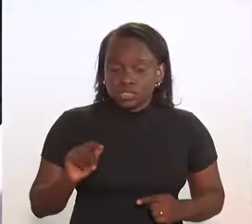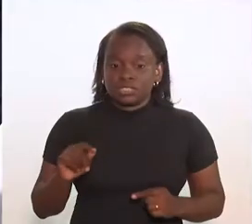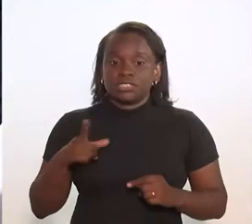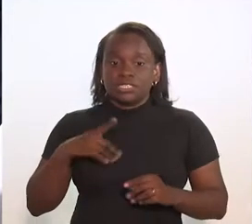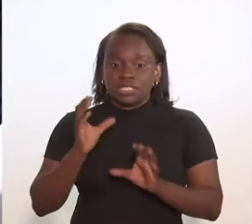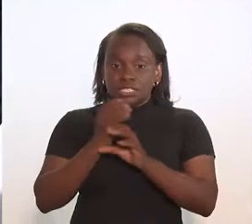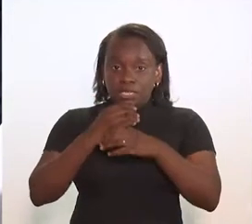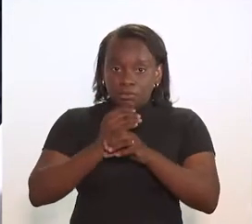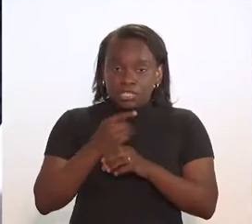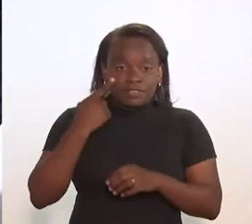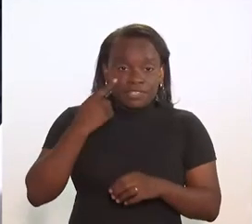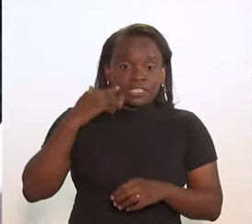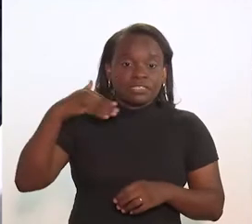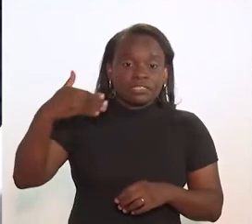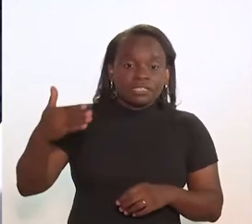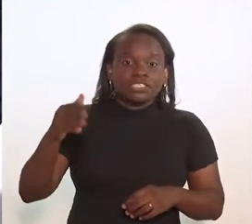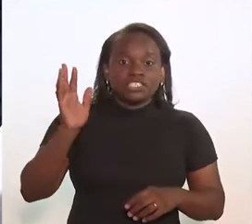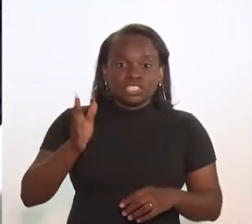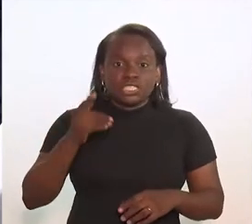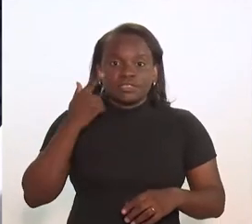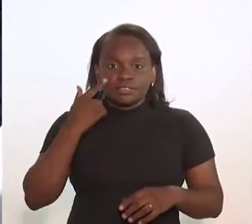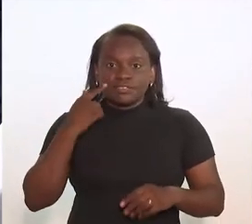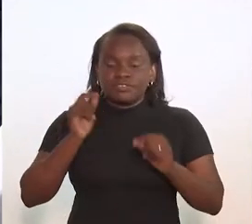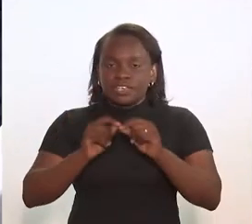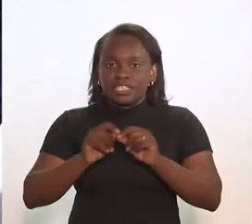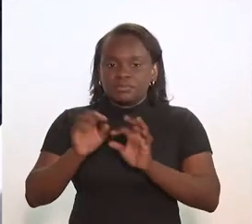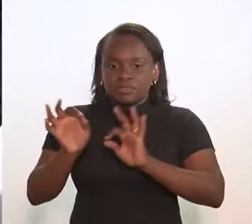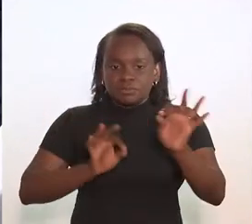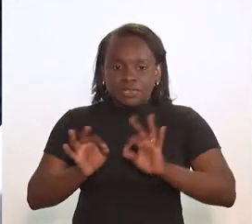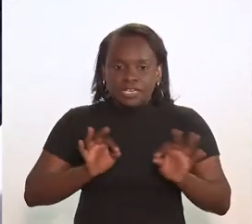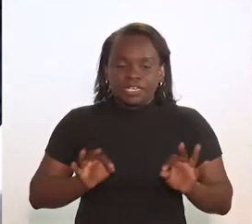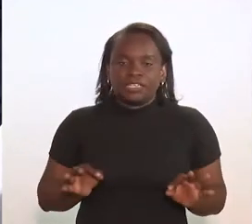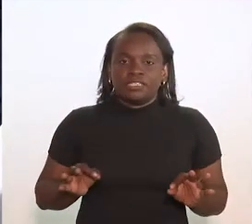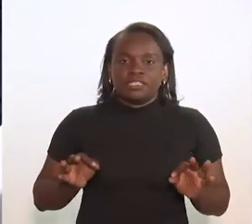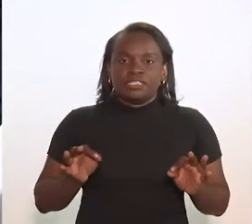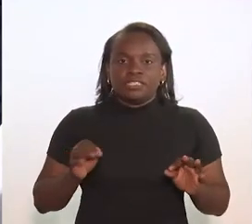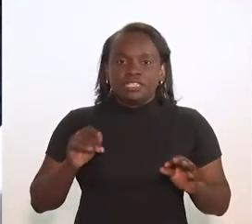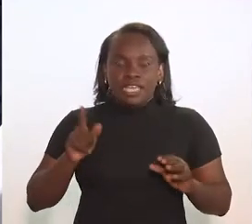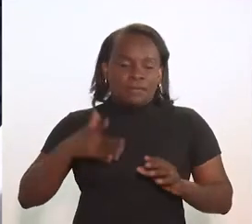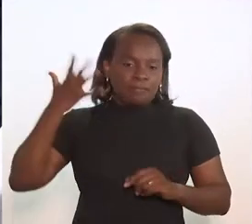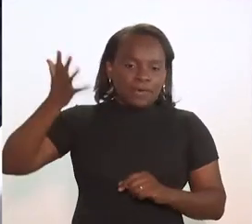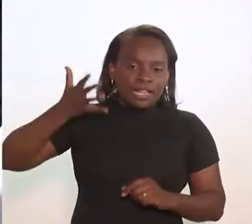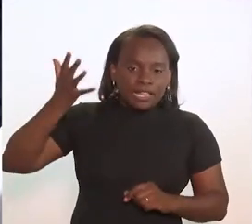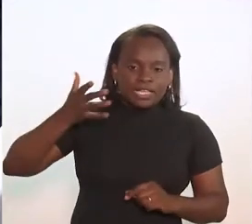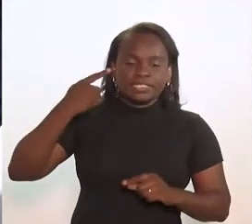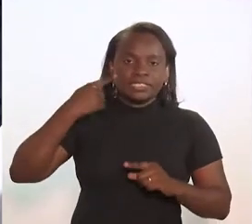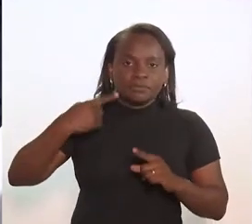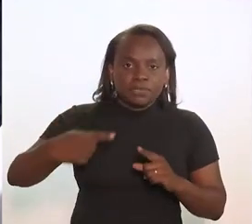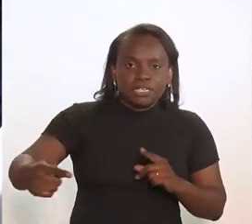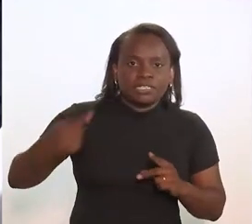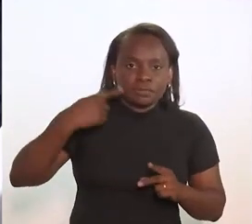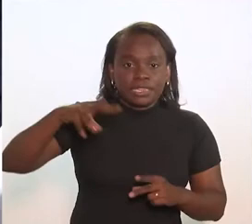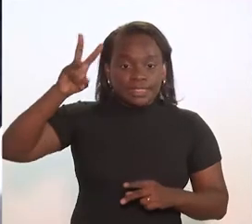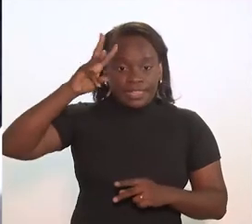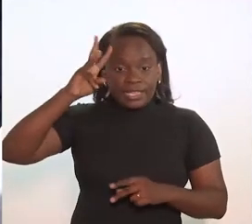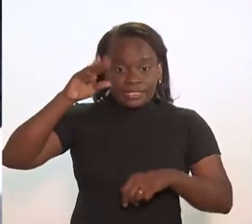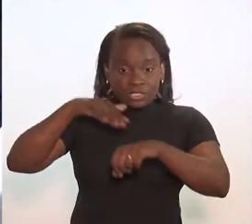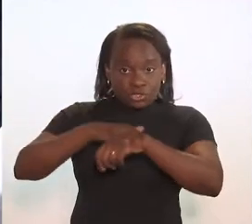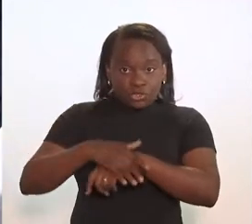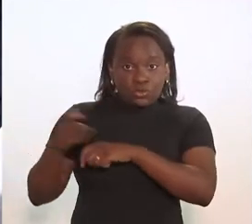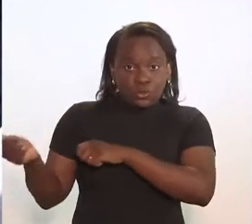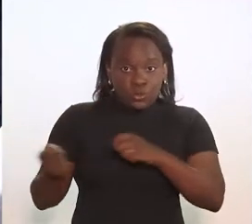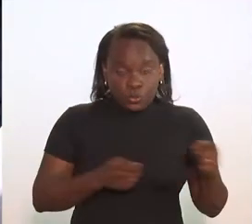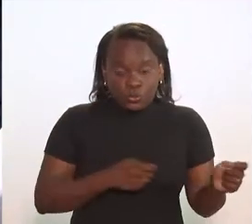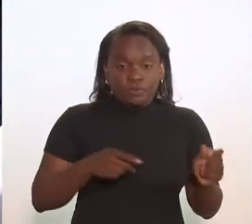aí. Um é do laboratório de tendências, a gente já faz os aquários, que são essas palestras semanais, toda terça